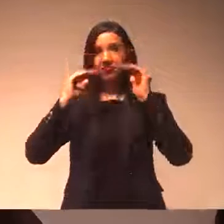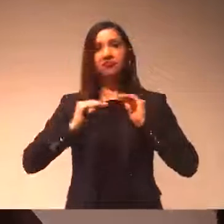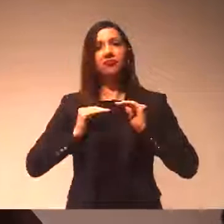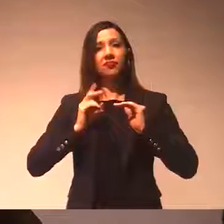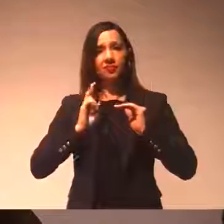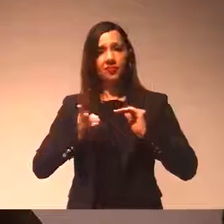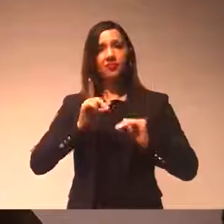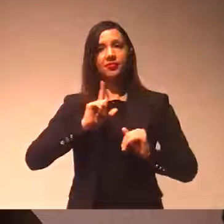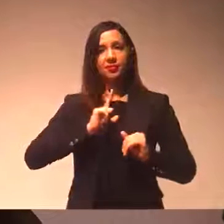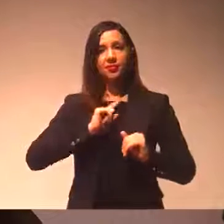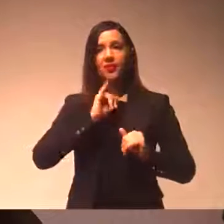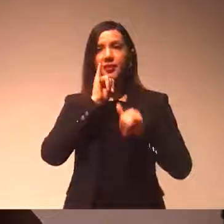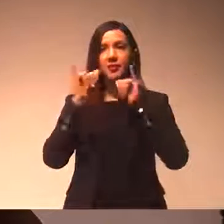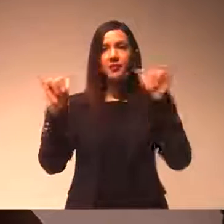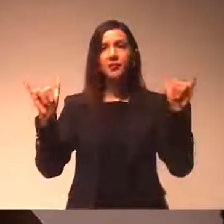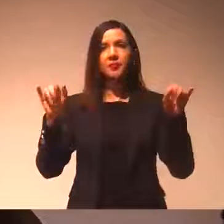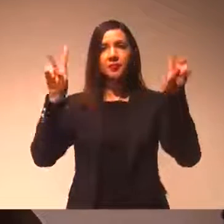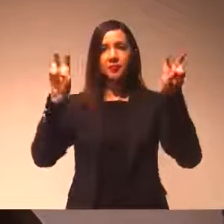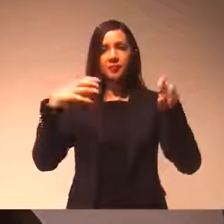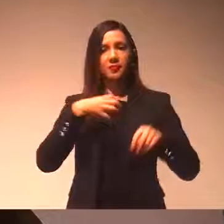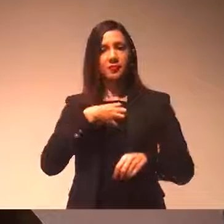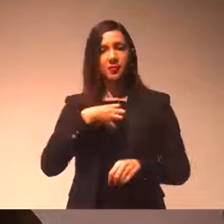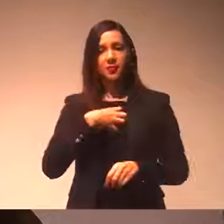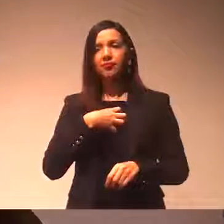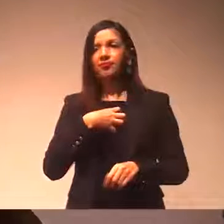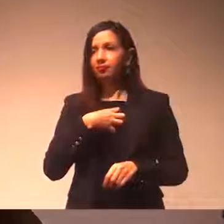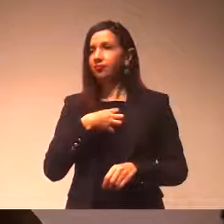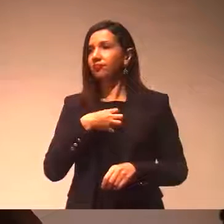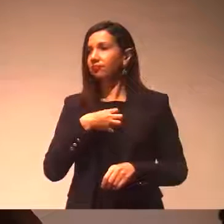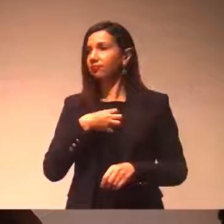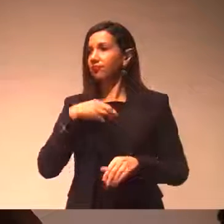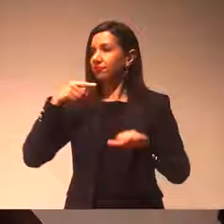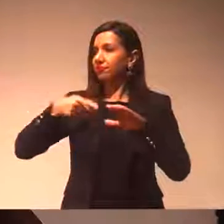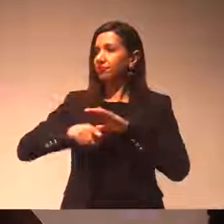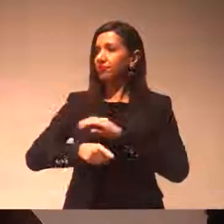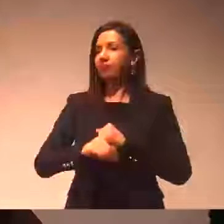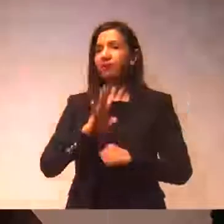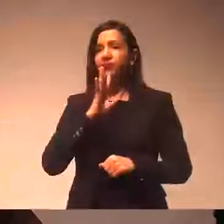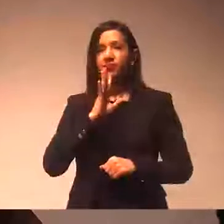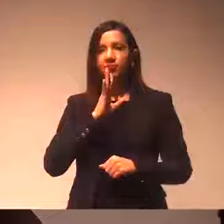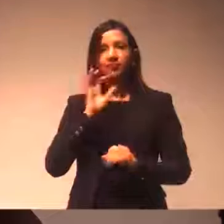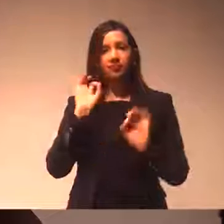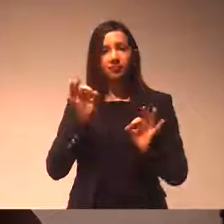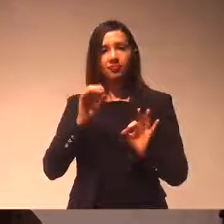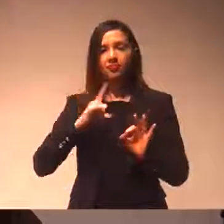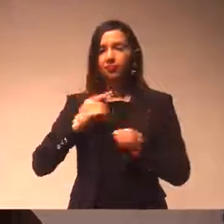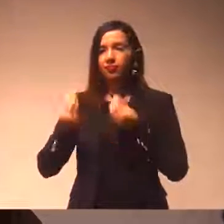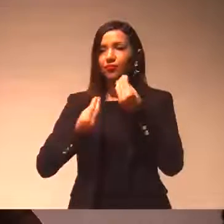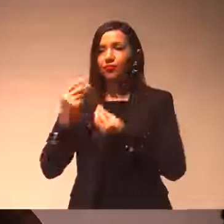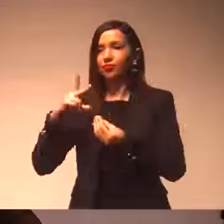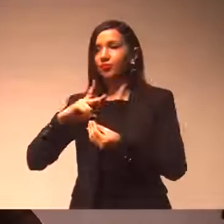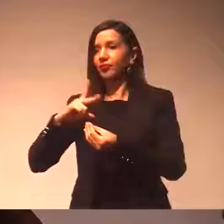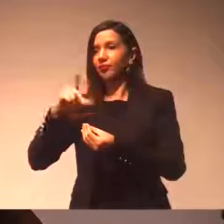qualquer tipo de comentário ou insinuação, que procure se aprofundar, ter conhecimento realmente do que está se falando.